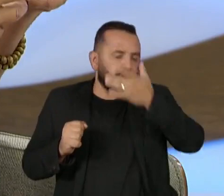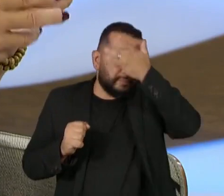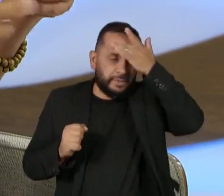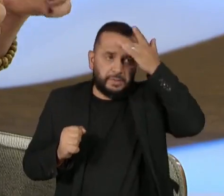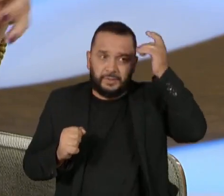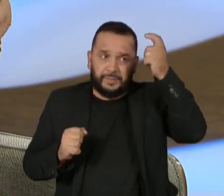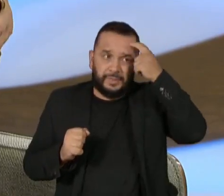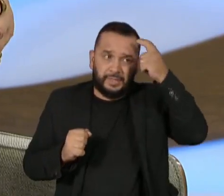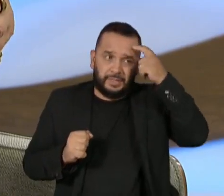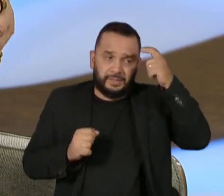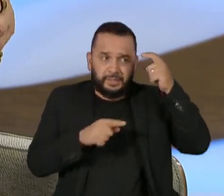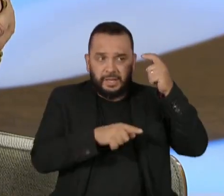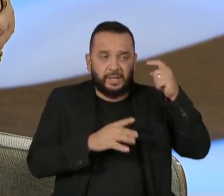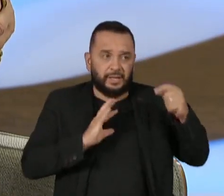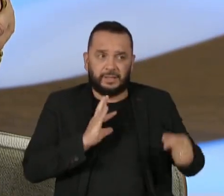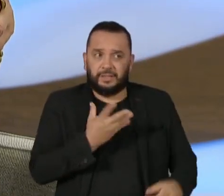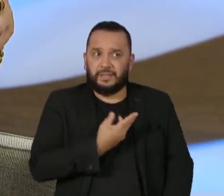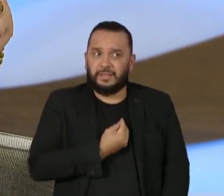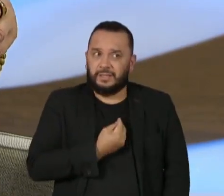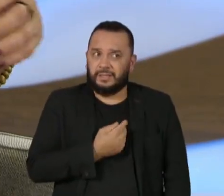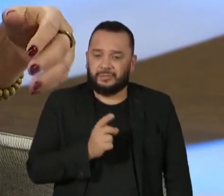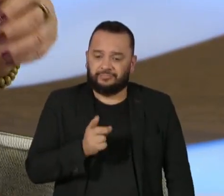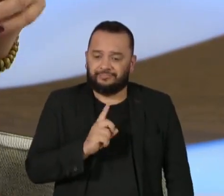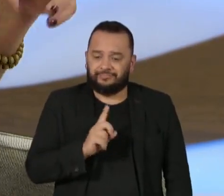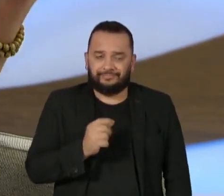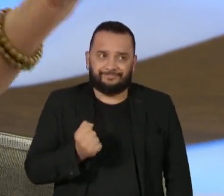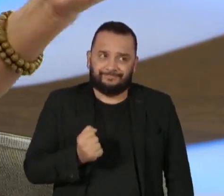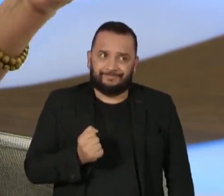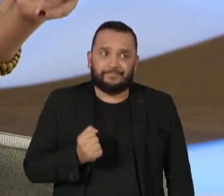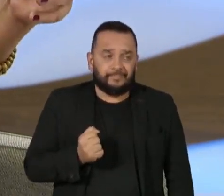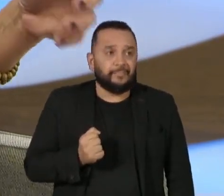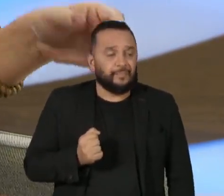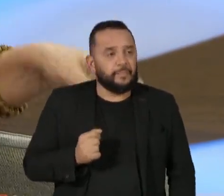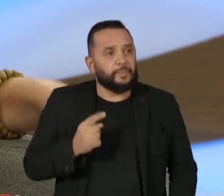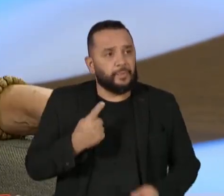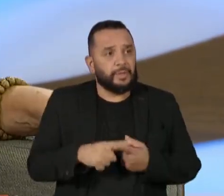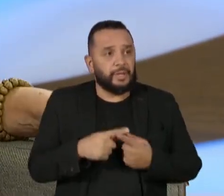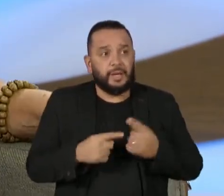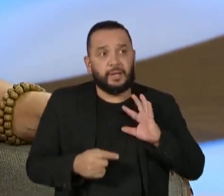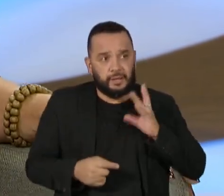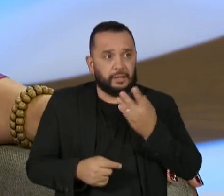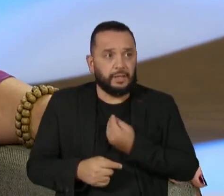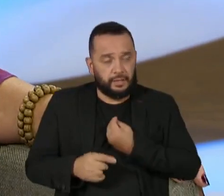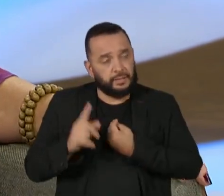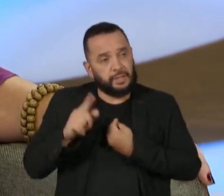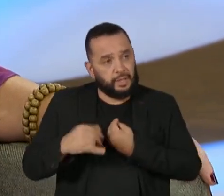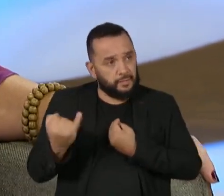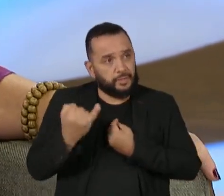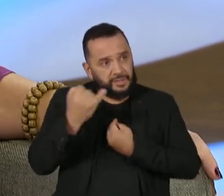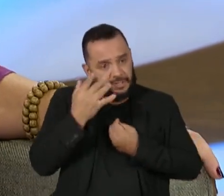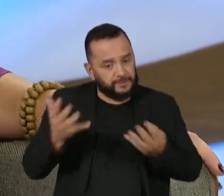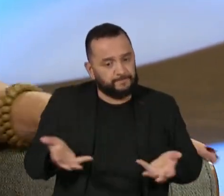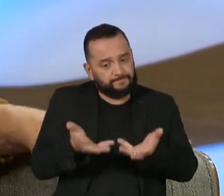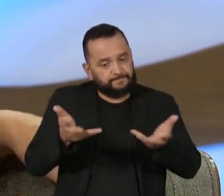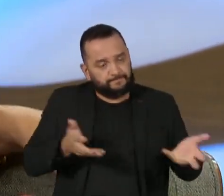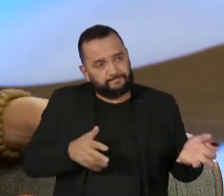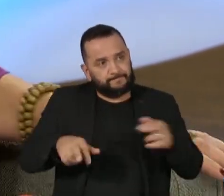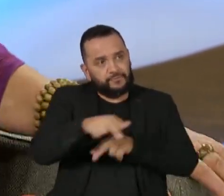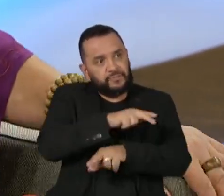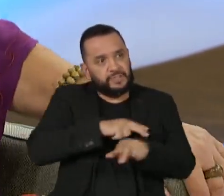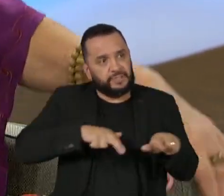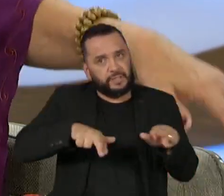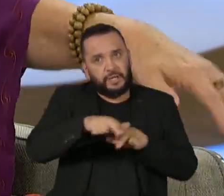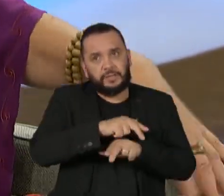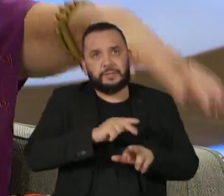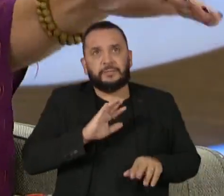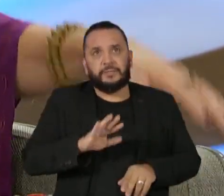pensarem na transgeneridade como um elemento para enriquecer uma diversidade. Mas, de um modo geral, a